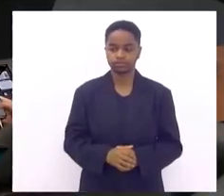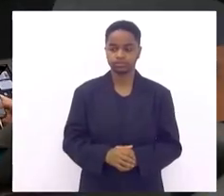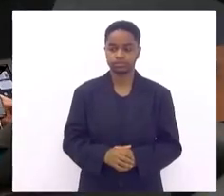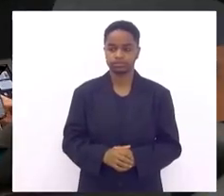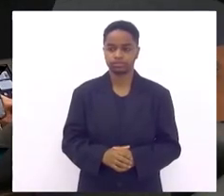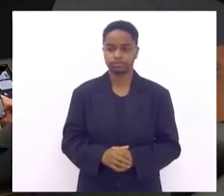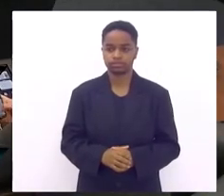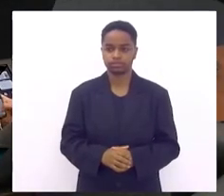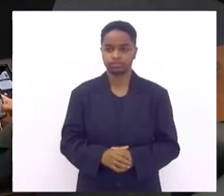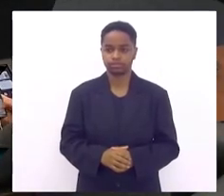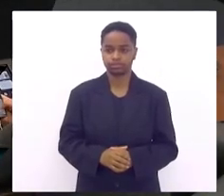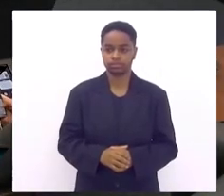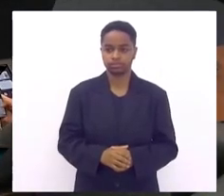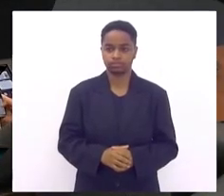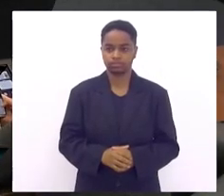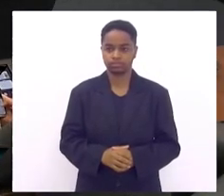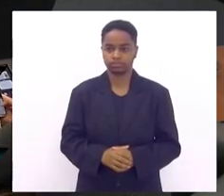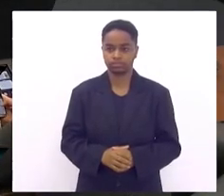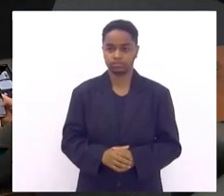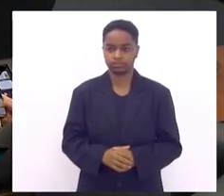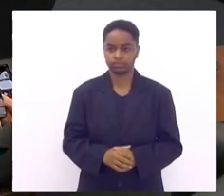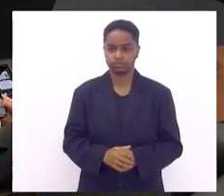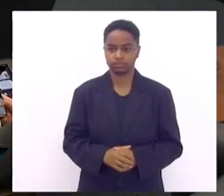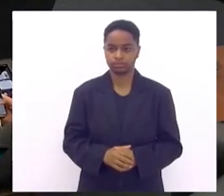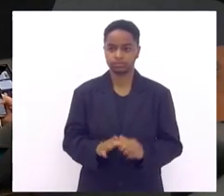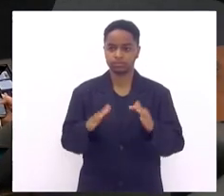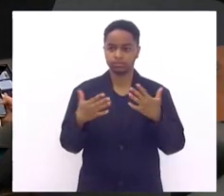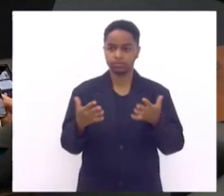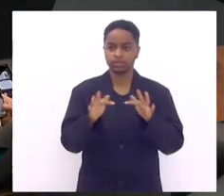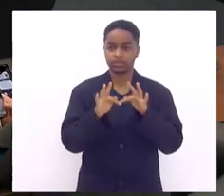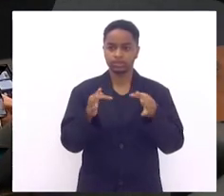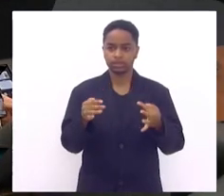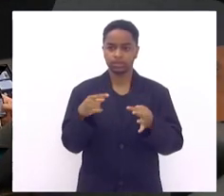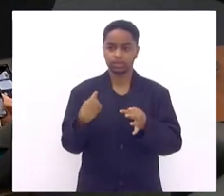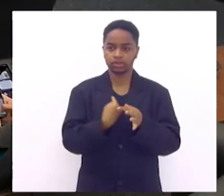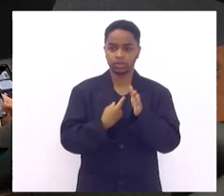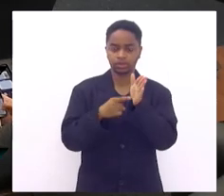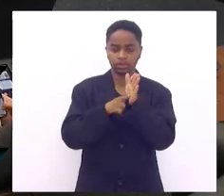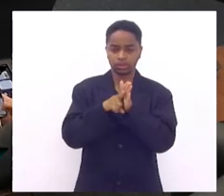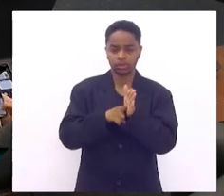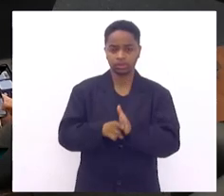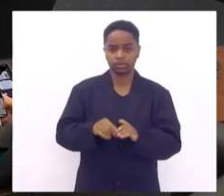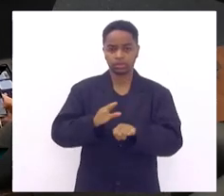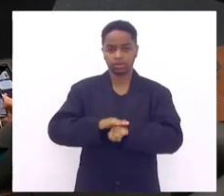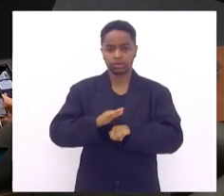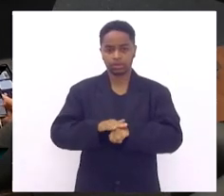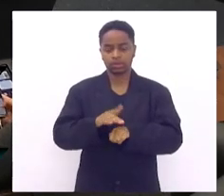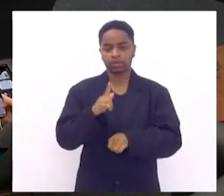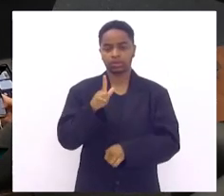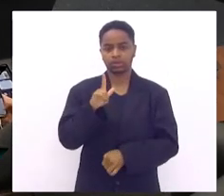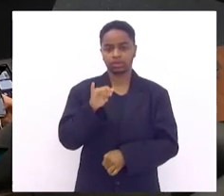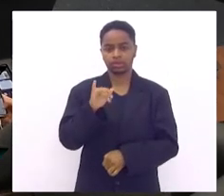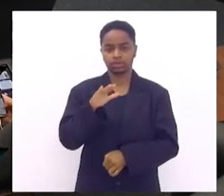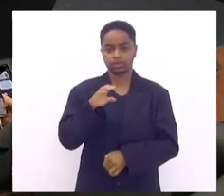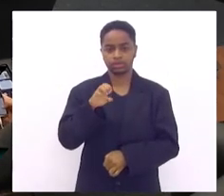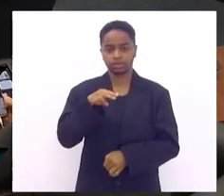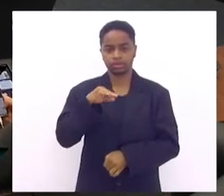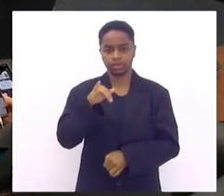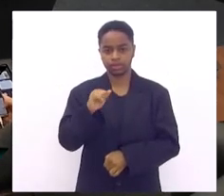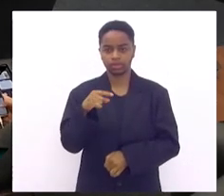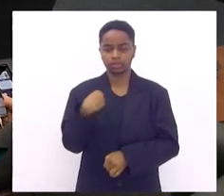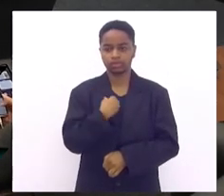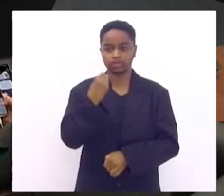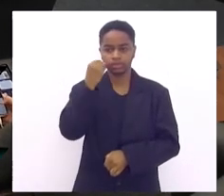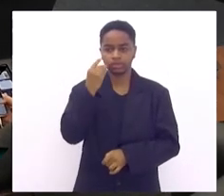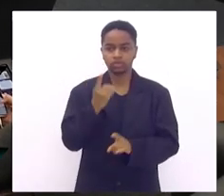então seria muito simples se a gente fosse lançar a mão de exame de glicemia de dosagem de glicose na população em geral para descobrirmos se as pessoas eram